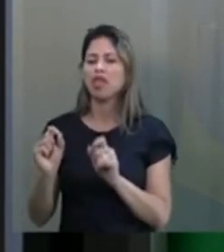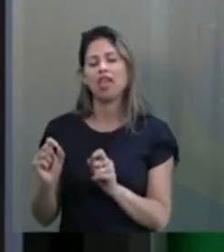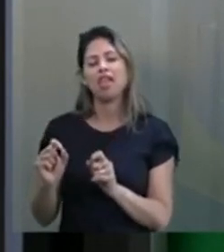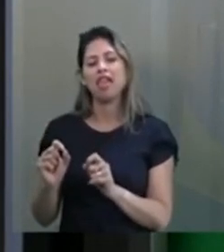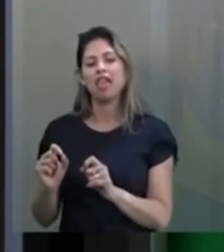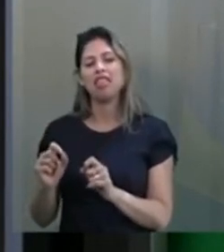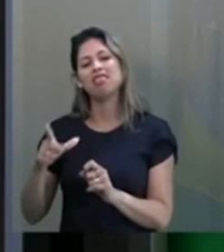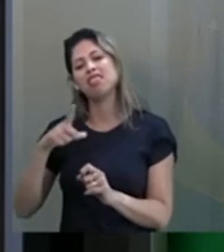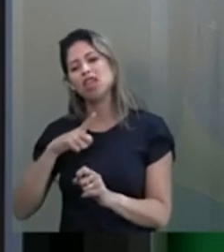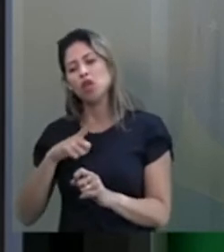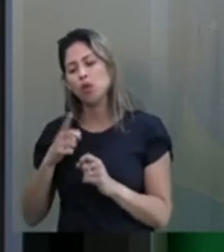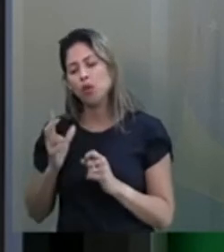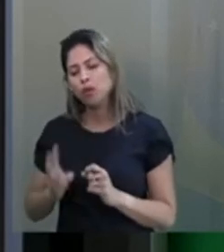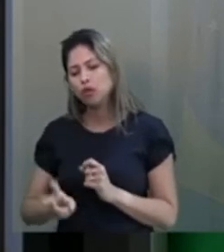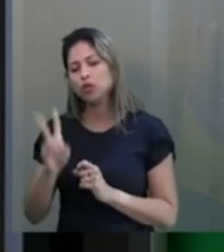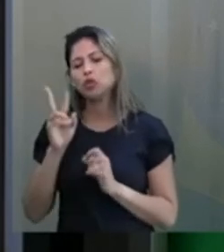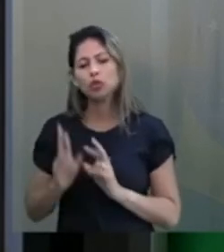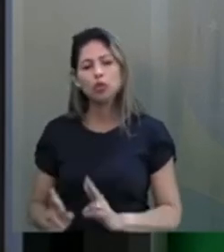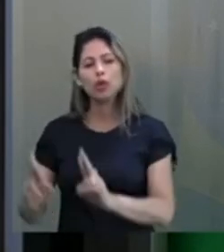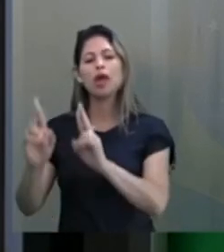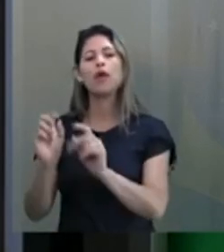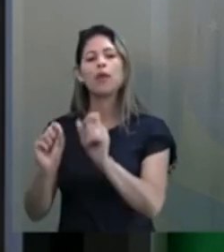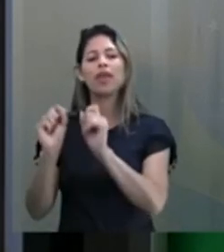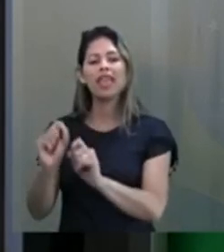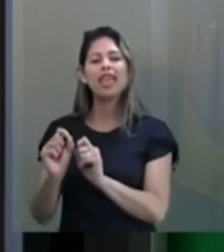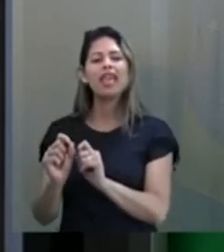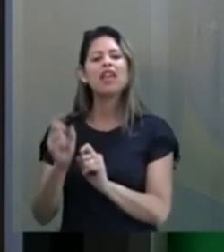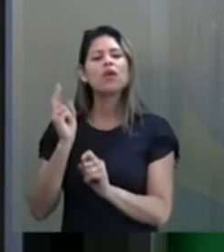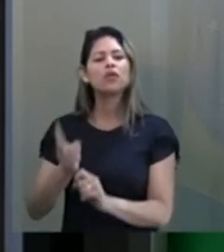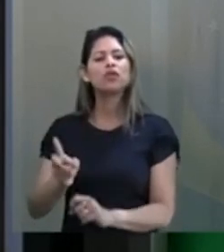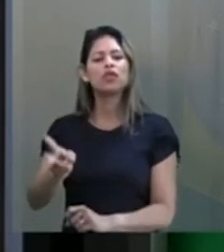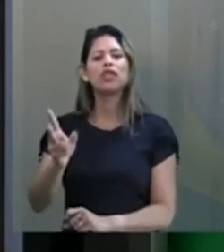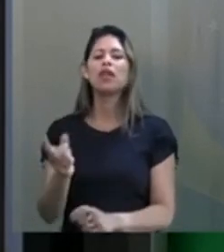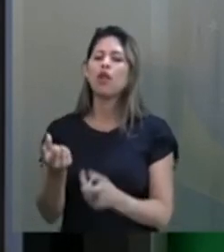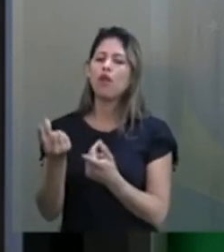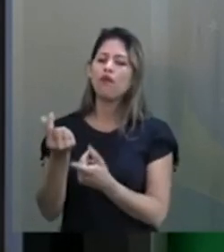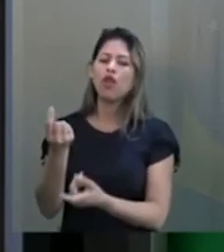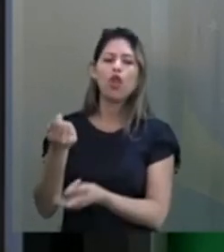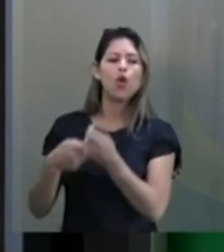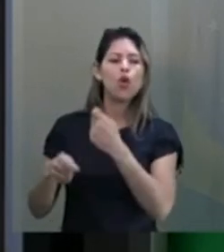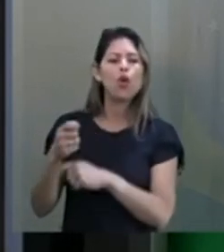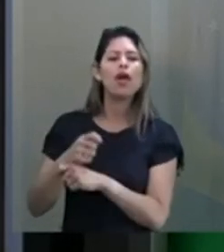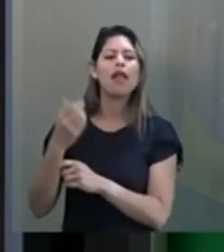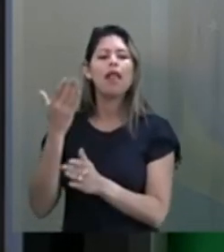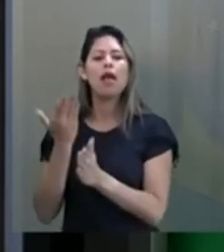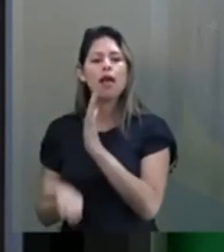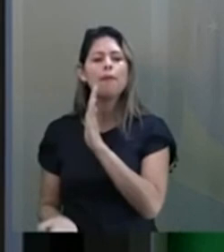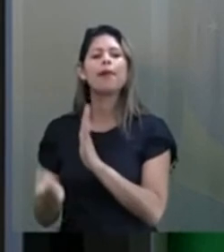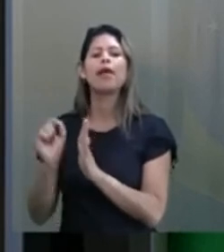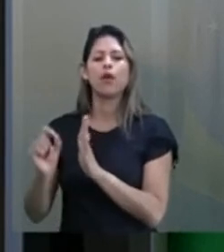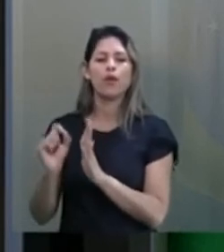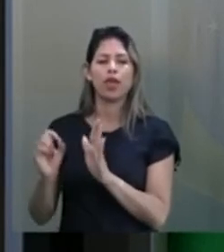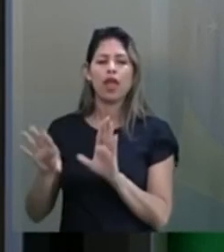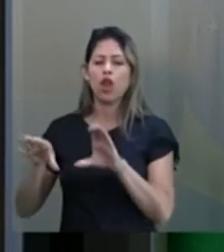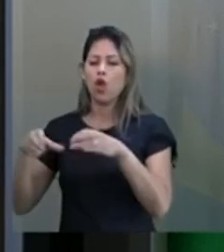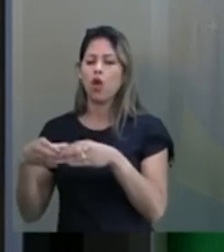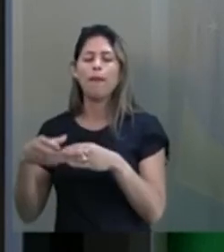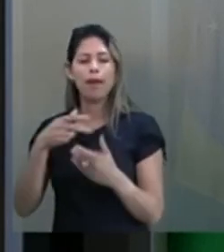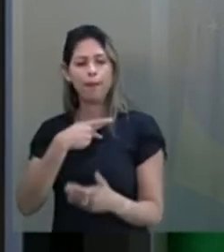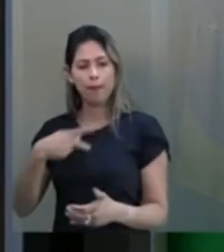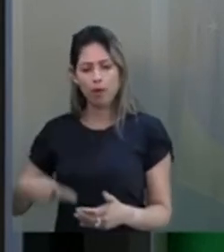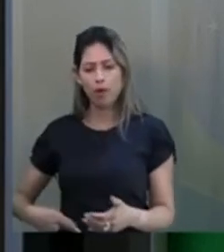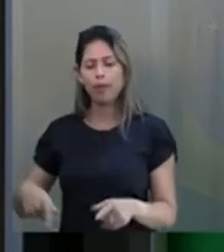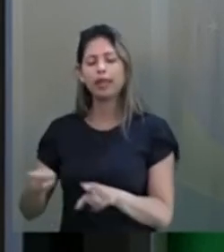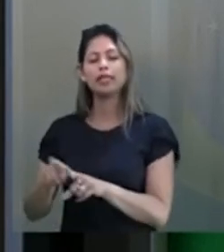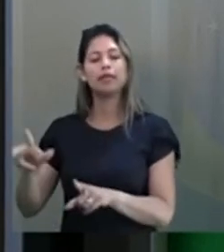herança patrimonialista, corporativista, gente continua com o orçamento sequestrado por corporações públicas e